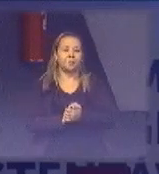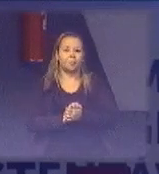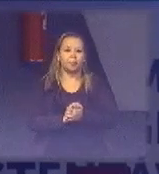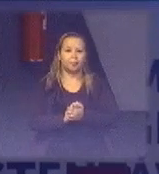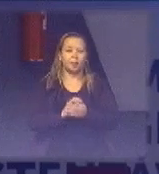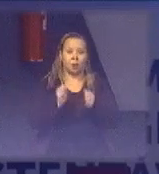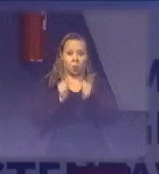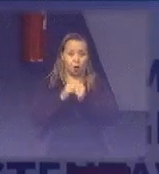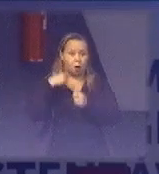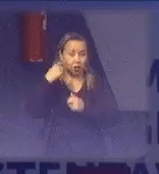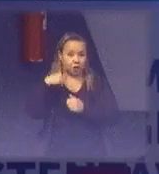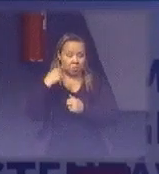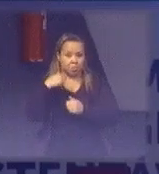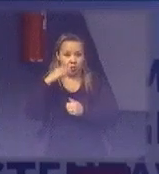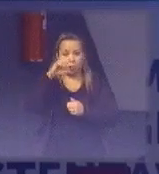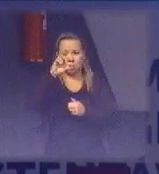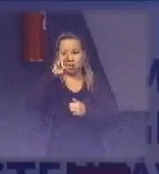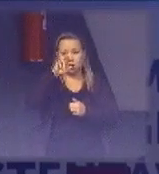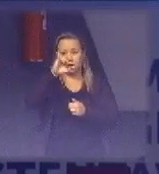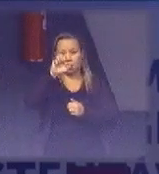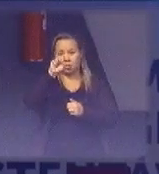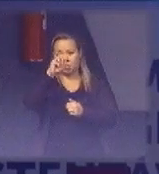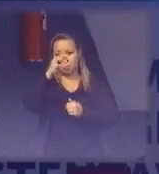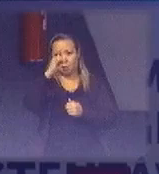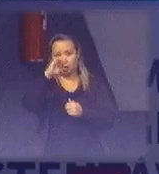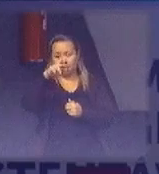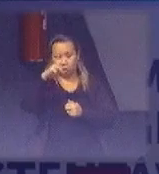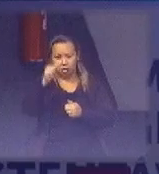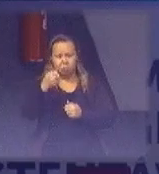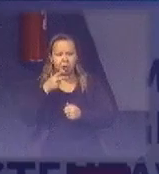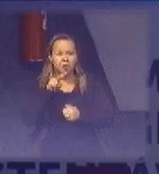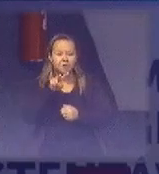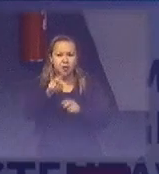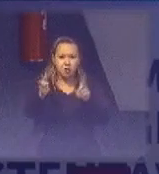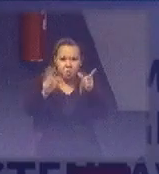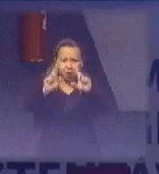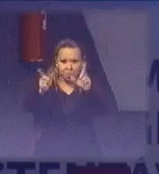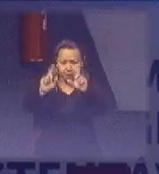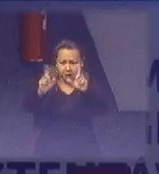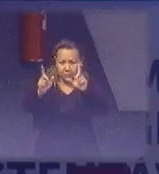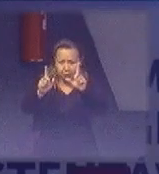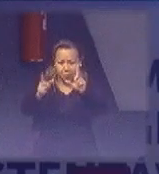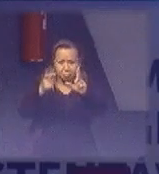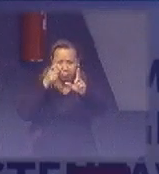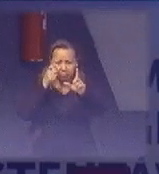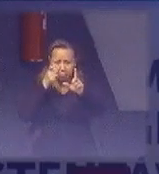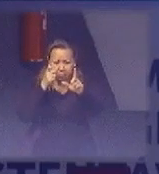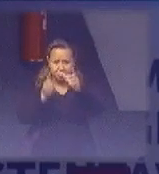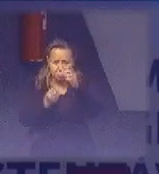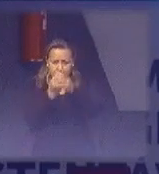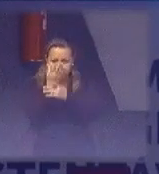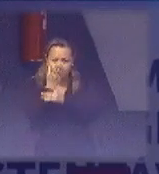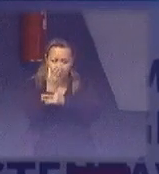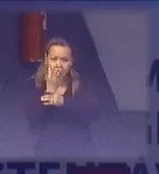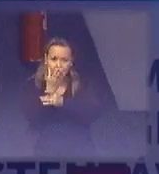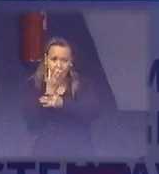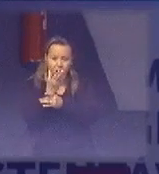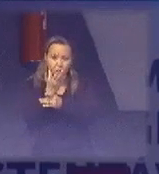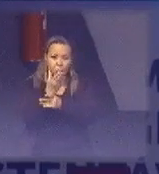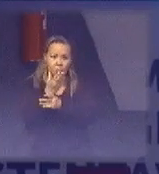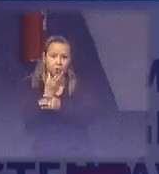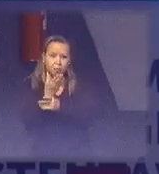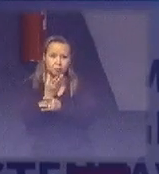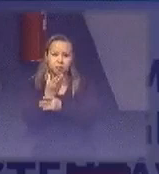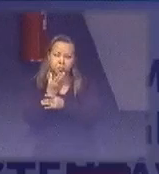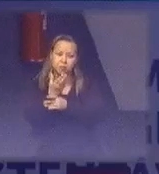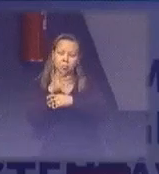e ela assistiu uma reportagem, achou o tema interessante, e criou a demanda para o setor